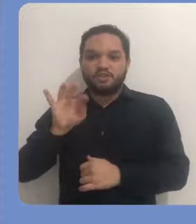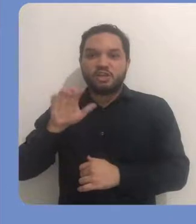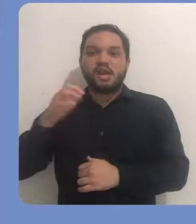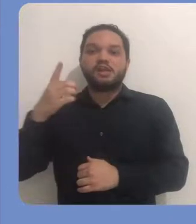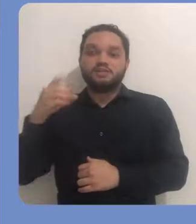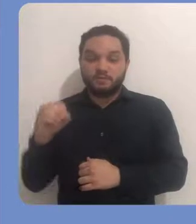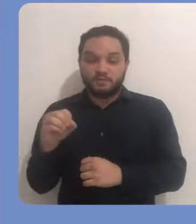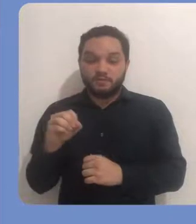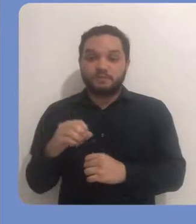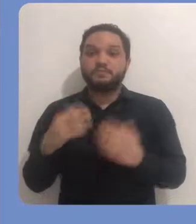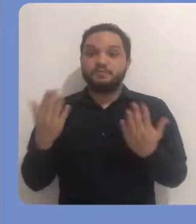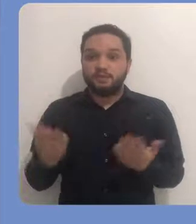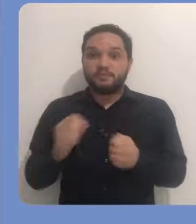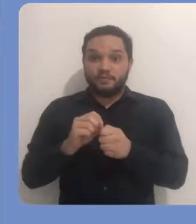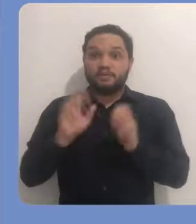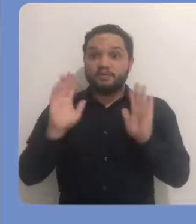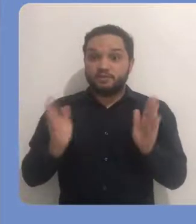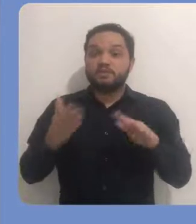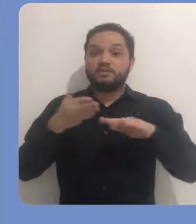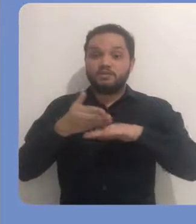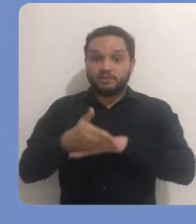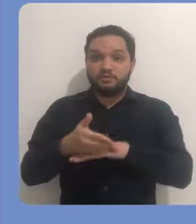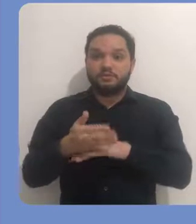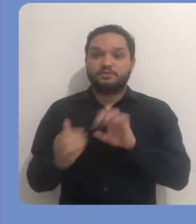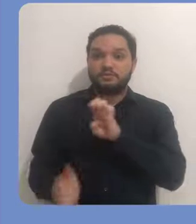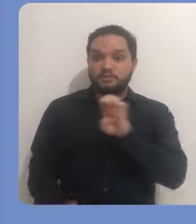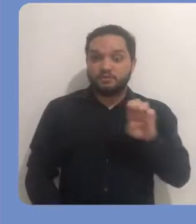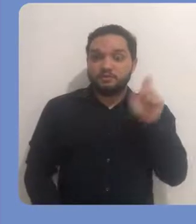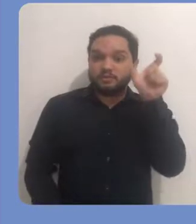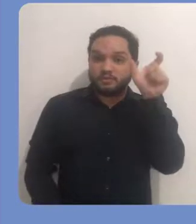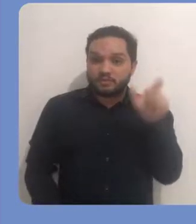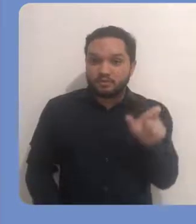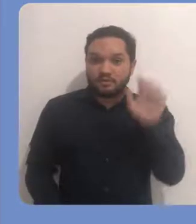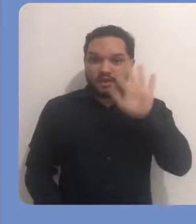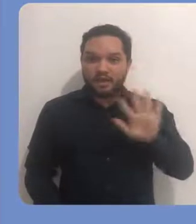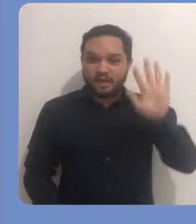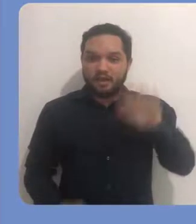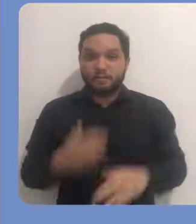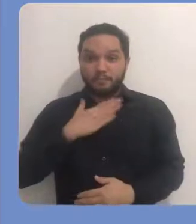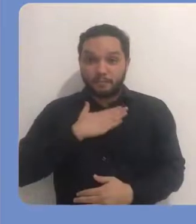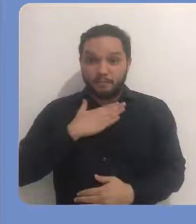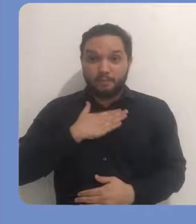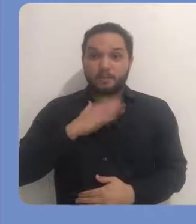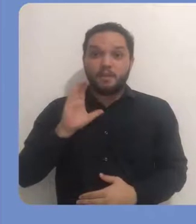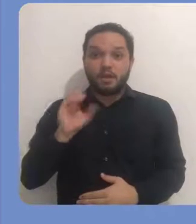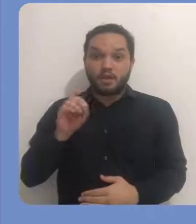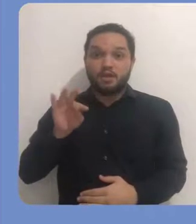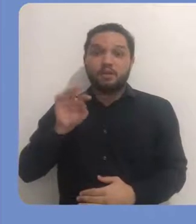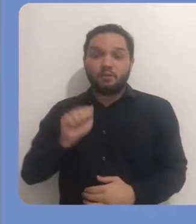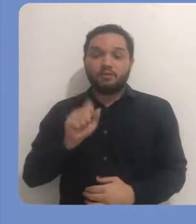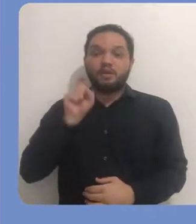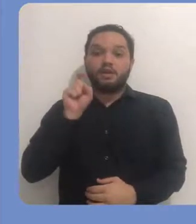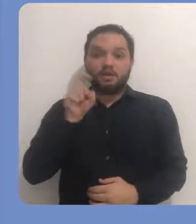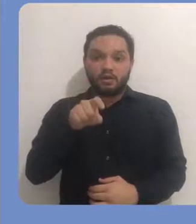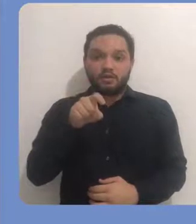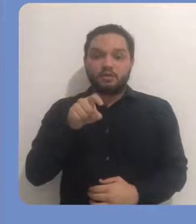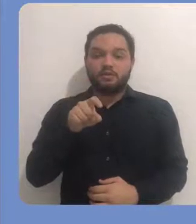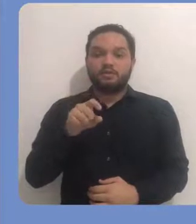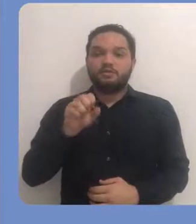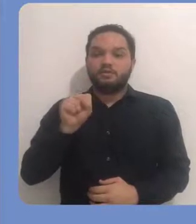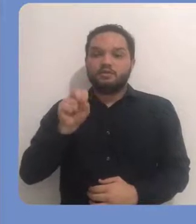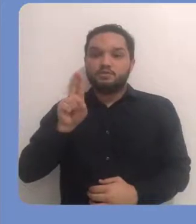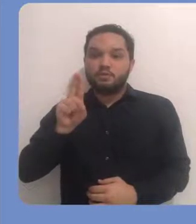usuário. Realizado o login, você deve vir aqui no menu lateral esquerdo, na área de Minha